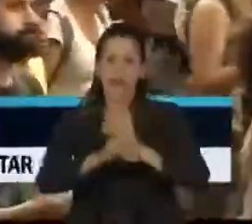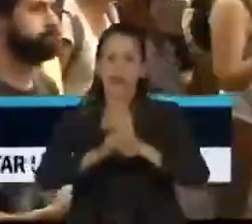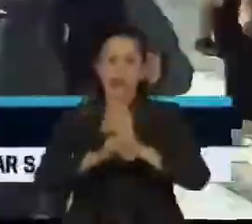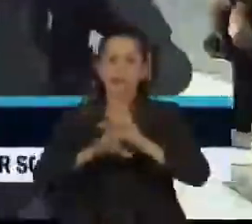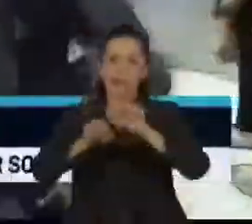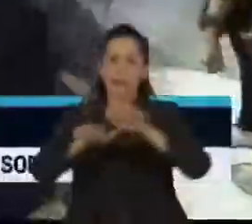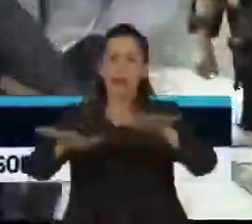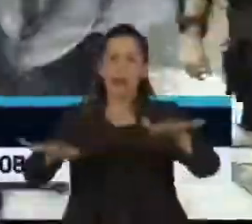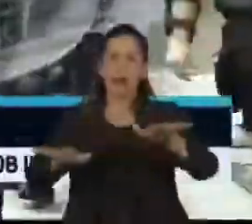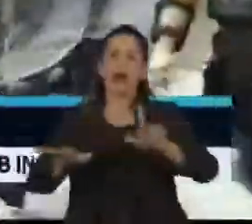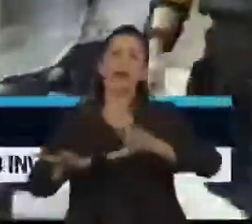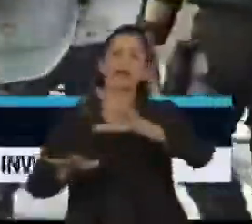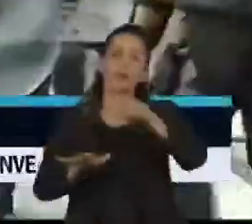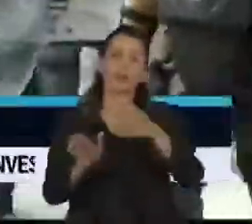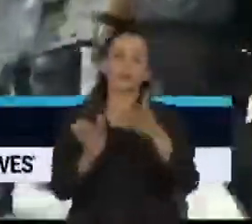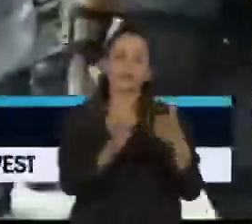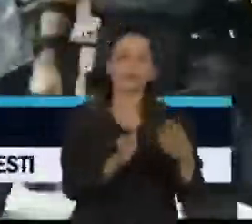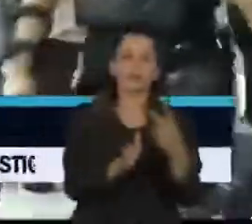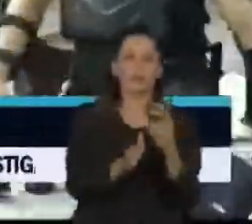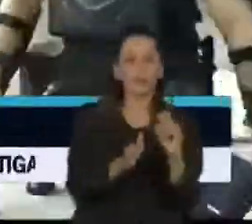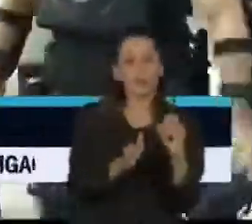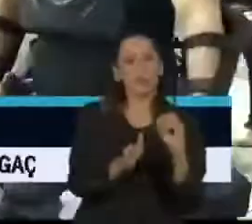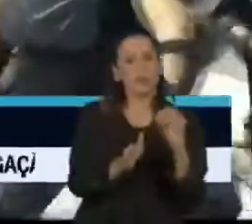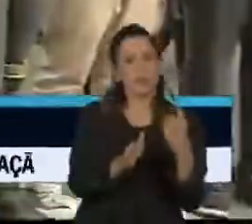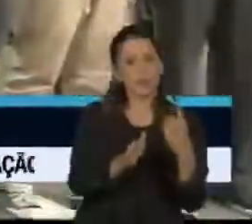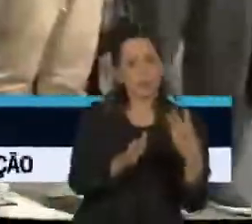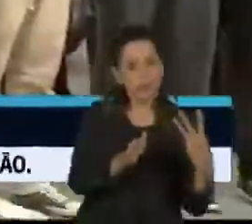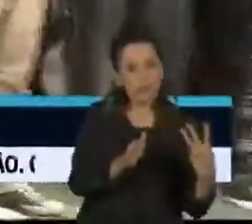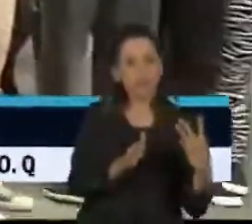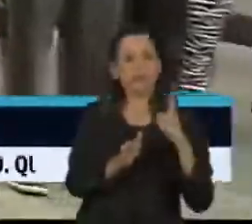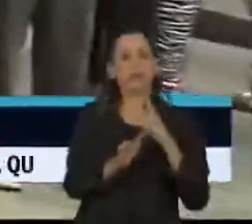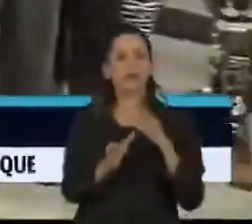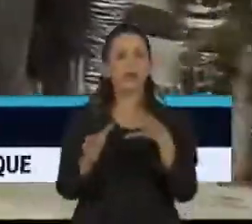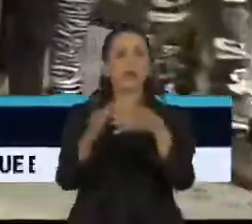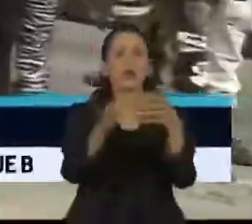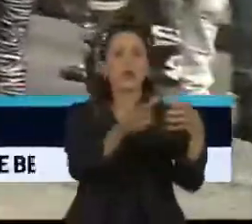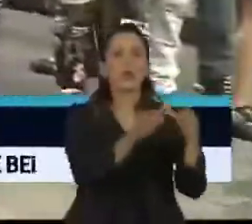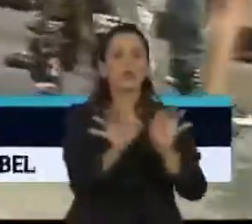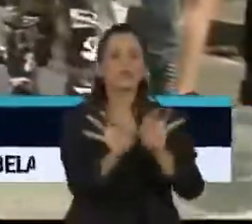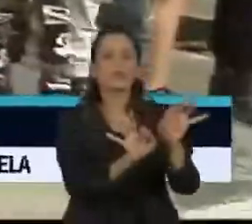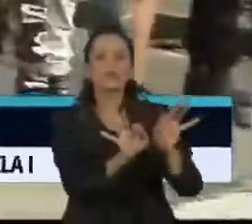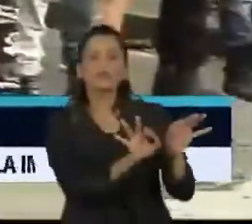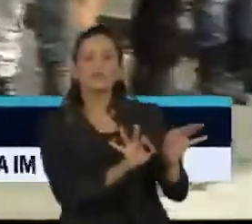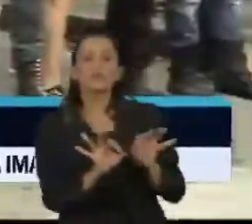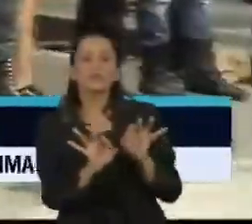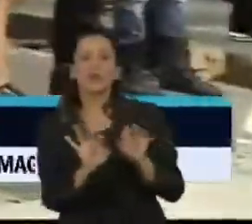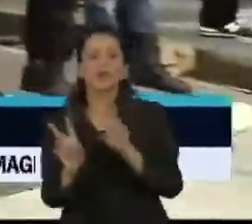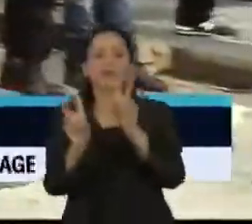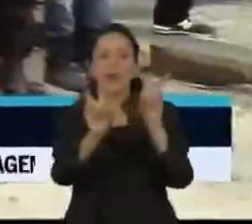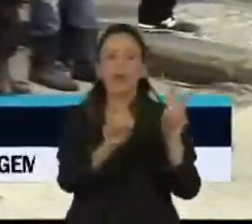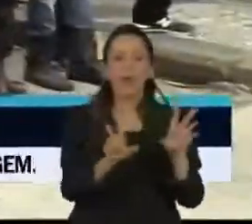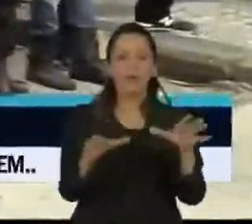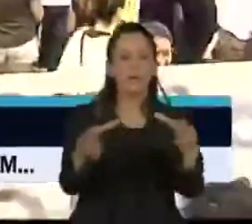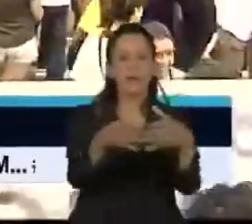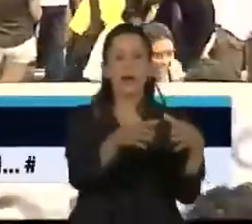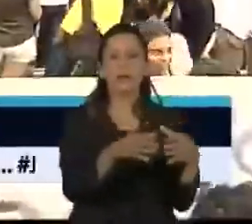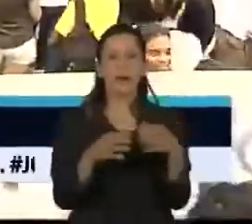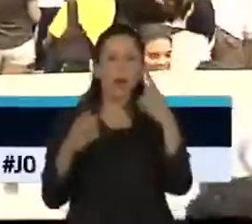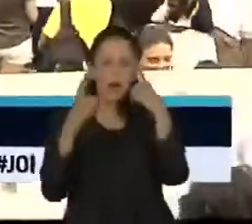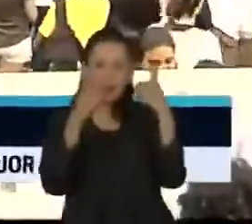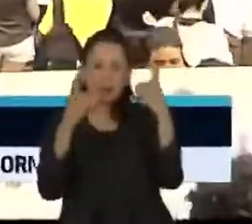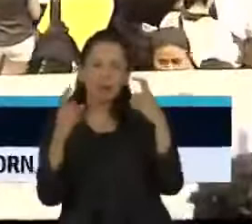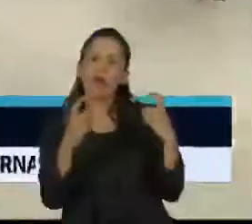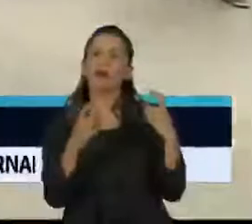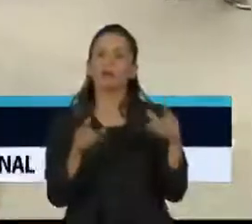junho de 2013 com grupos que se organizam em torno de ideias